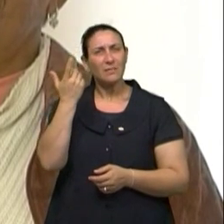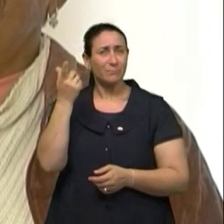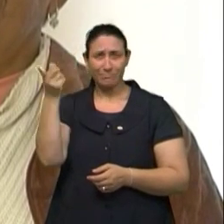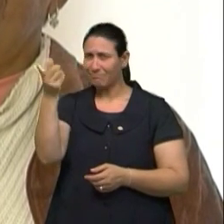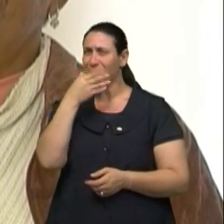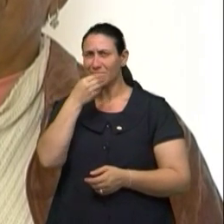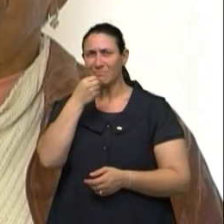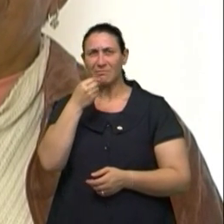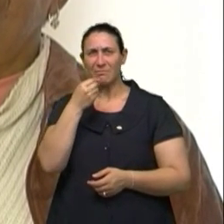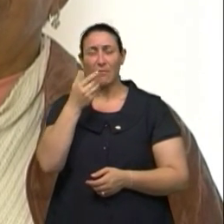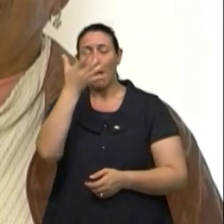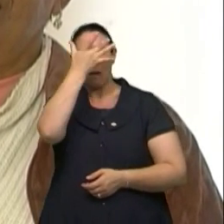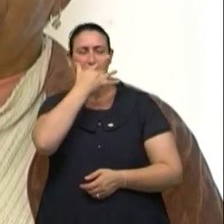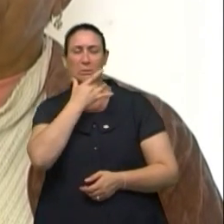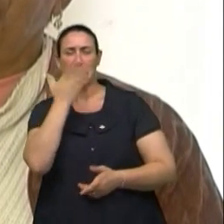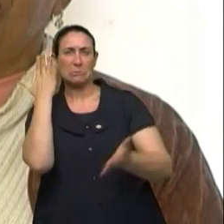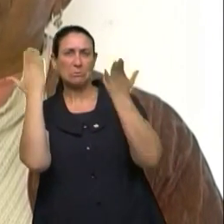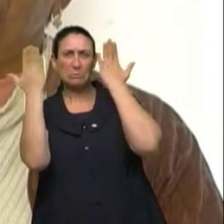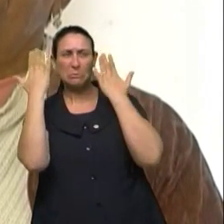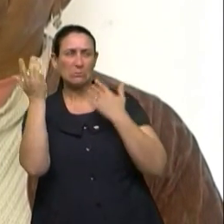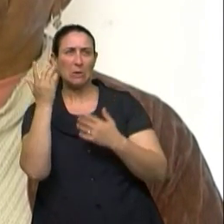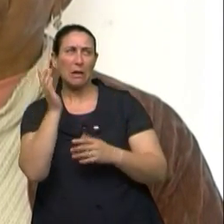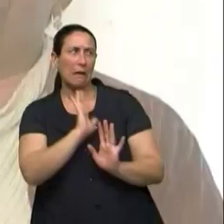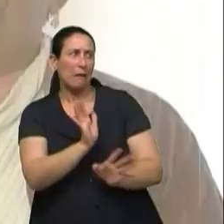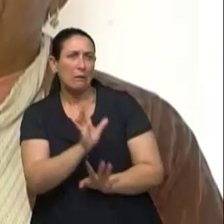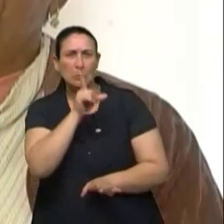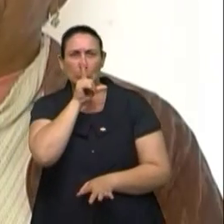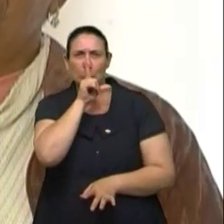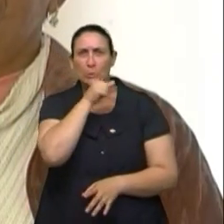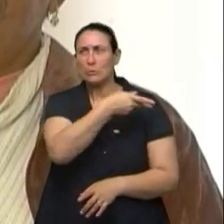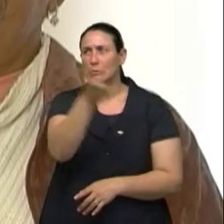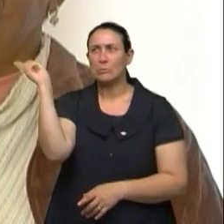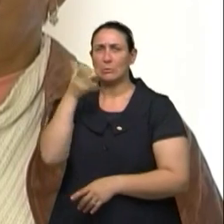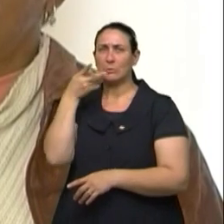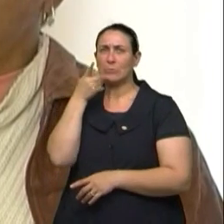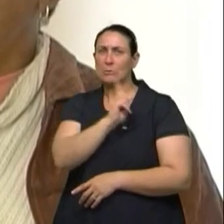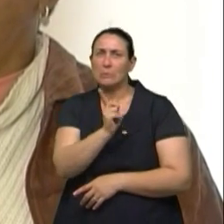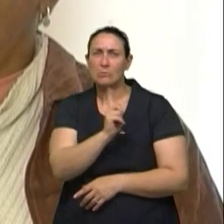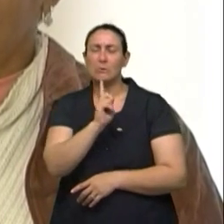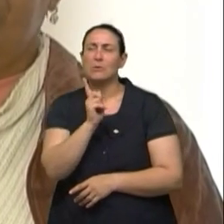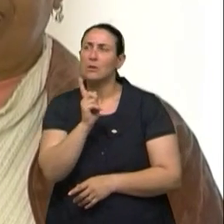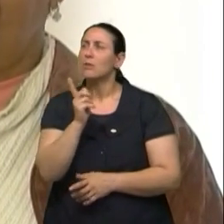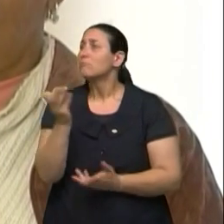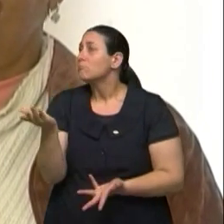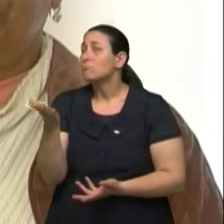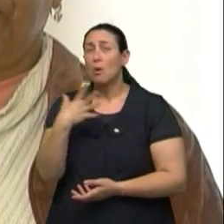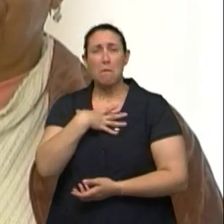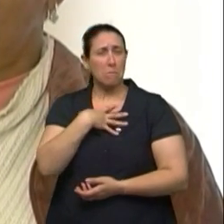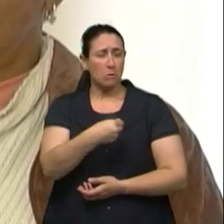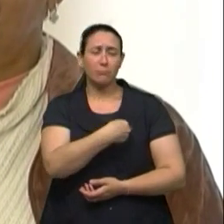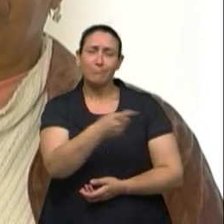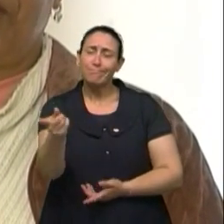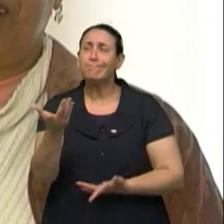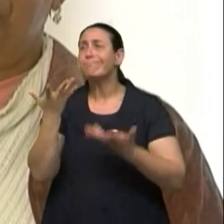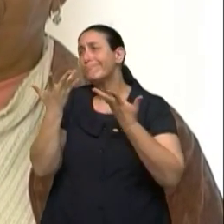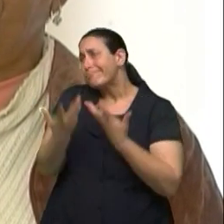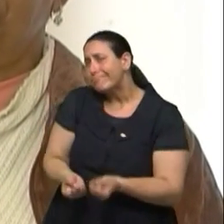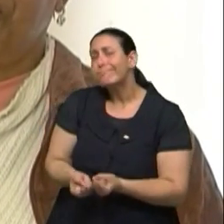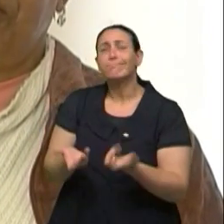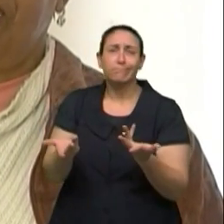até hoje, que ele acha que ninguém pode ficar sabendo. Que foi uma coisa assim, os meus filhos aceitaram tudo